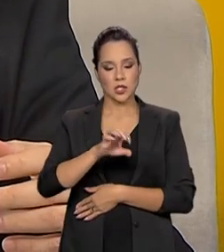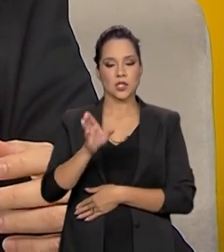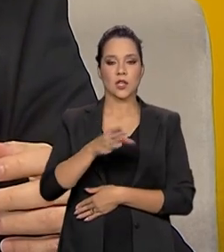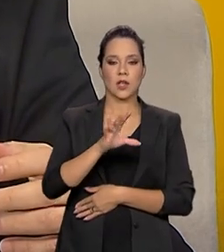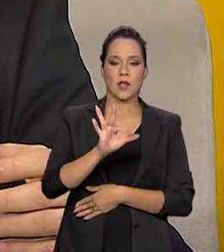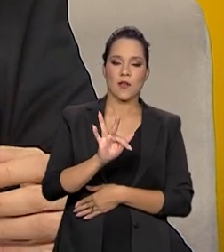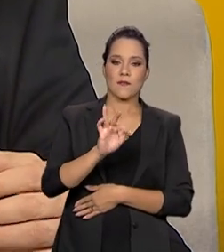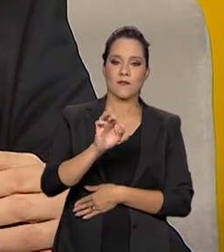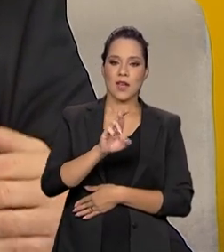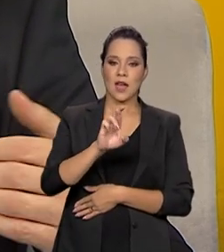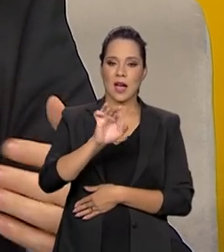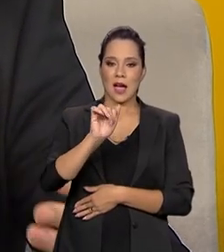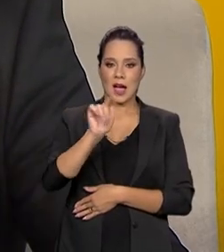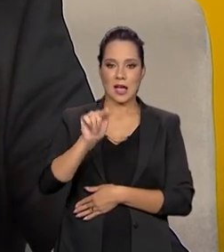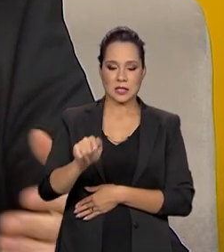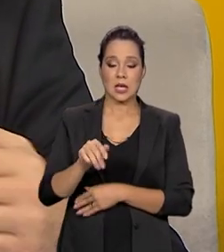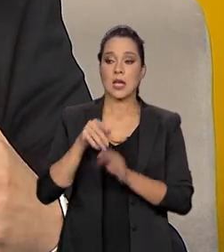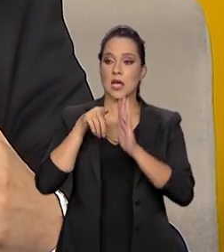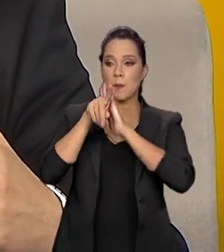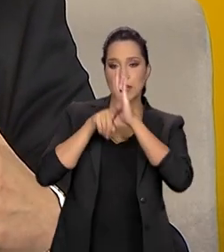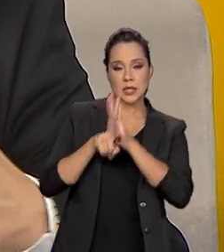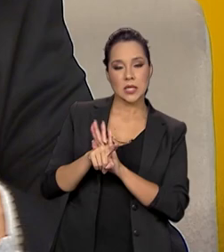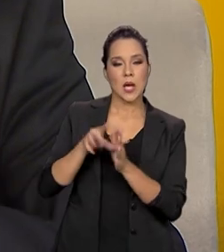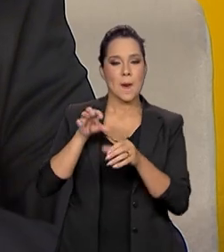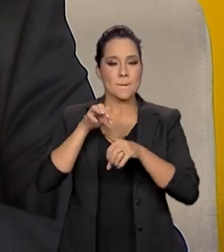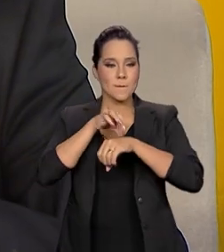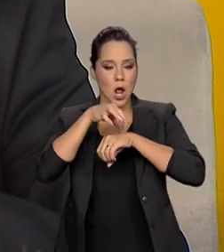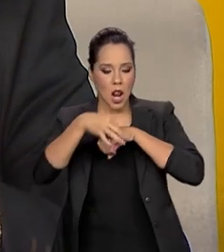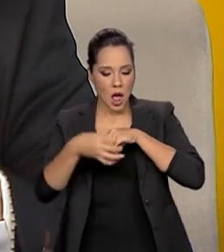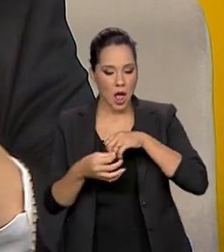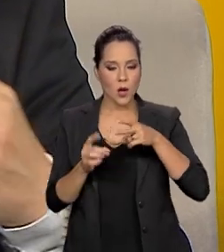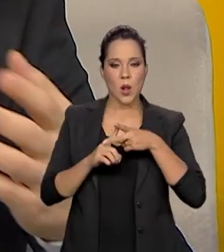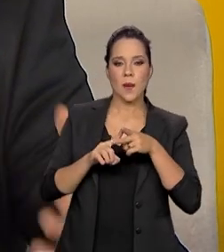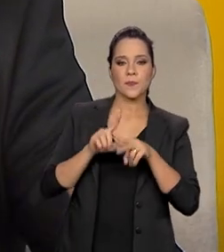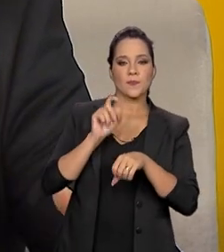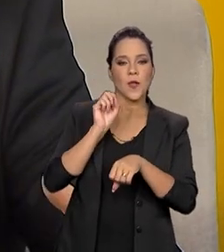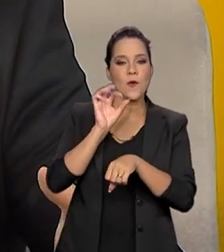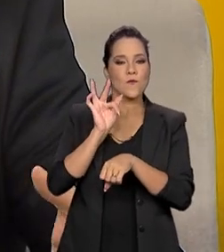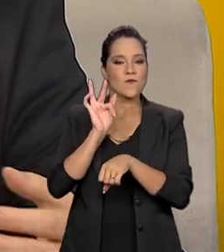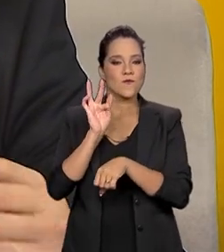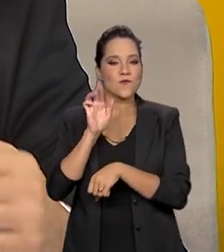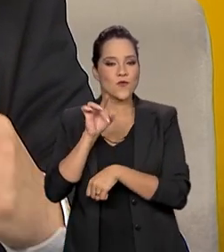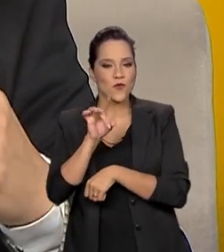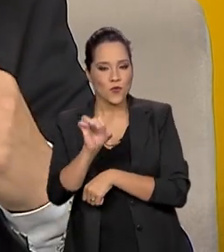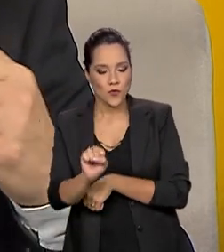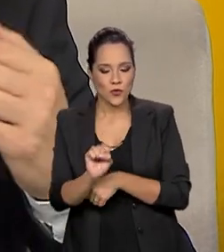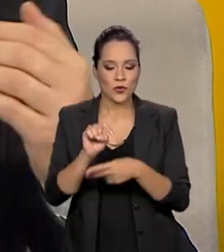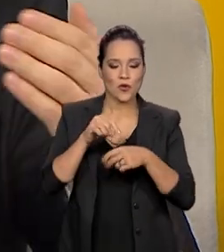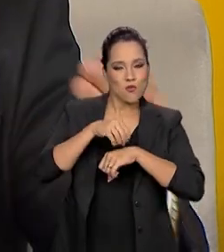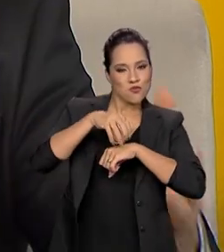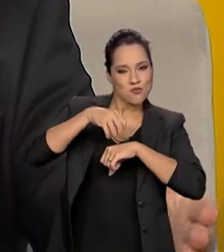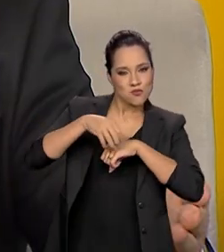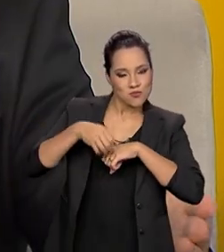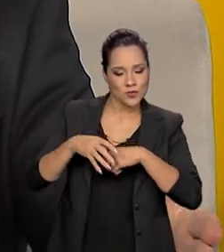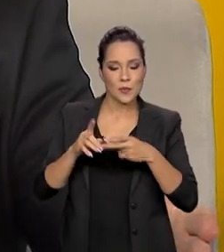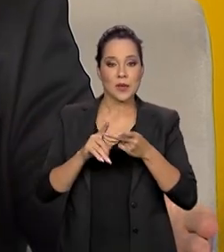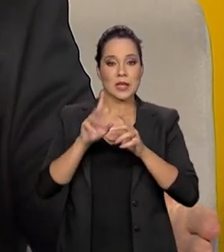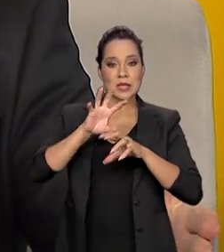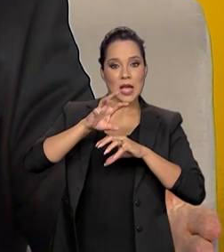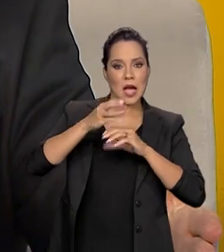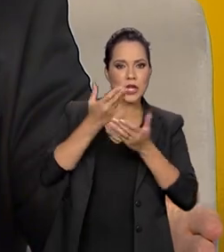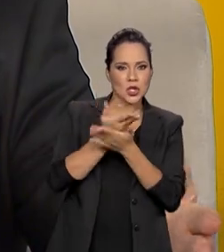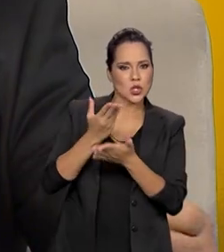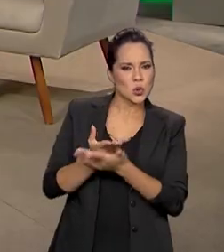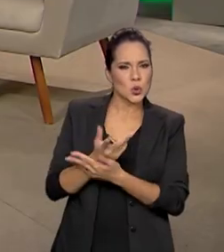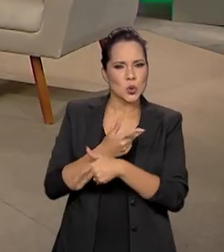aí de moléculas, de fungos, da biodiversidade da Antártica, do mar